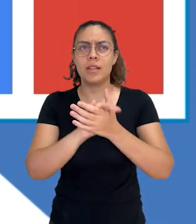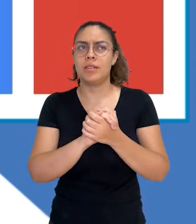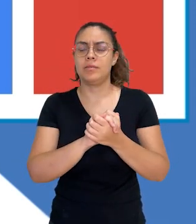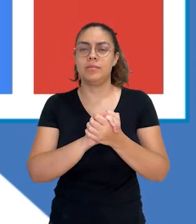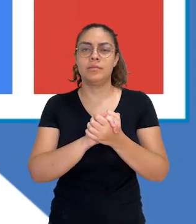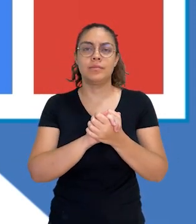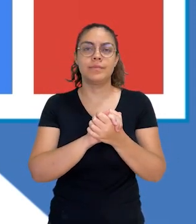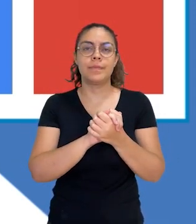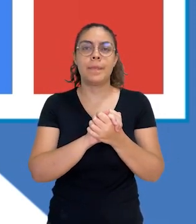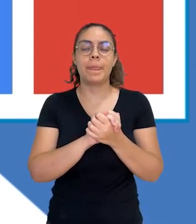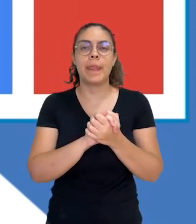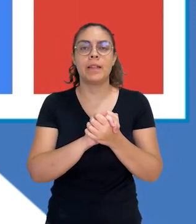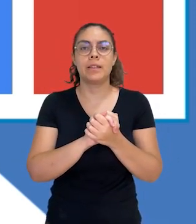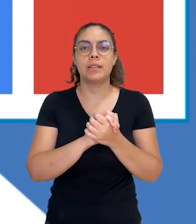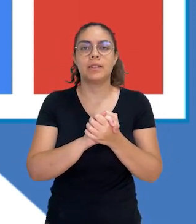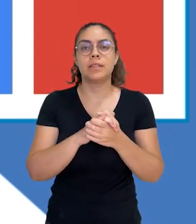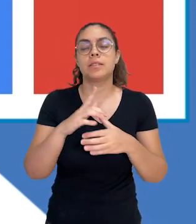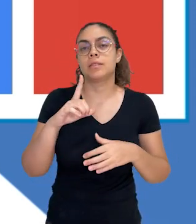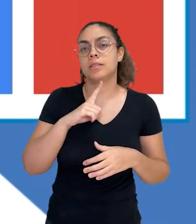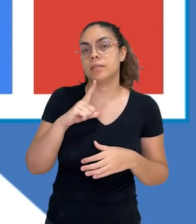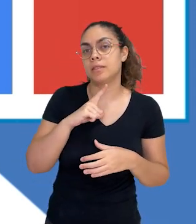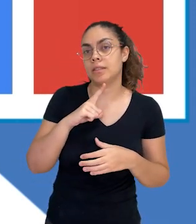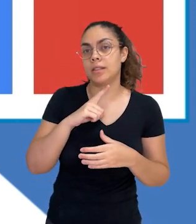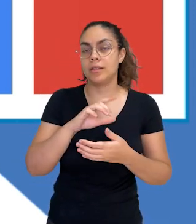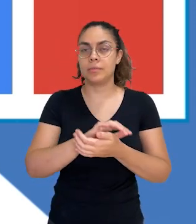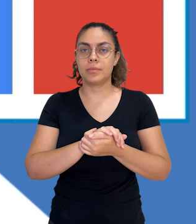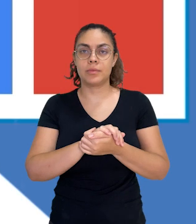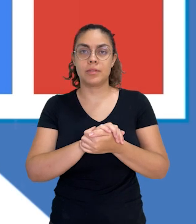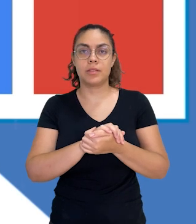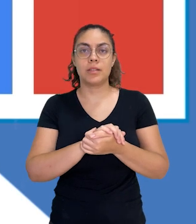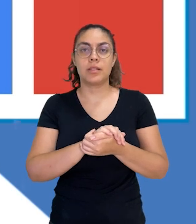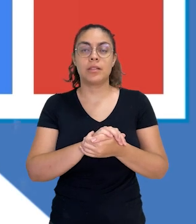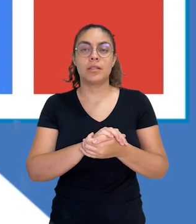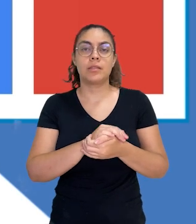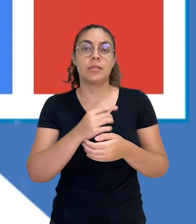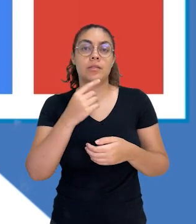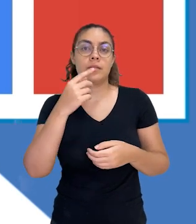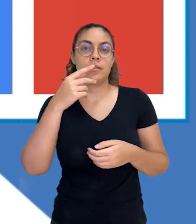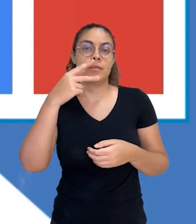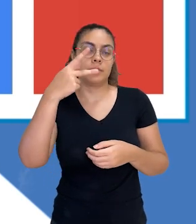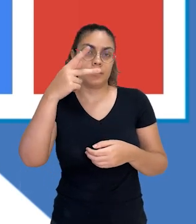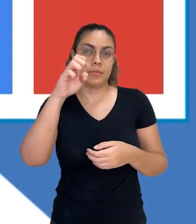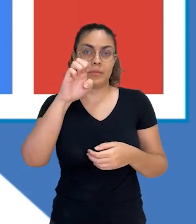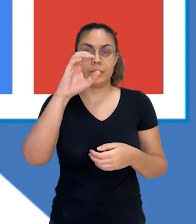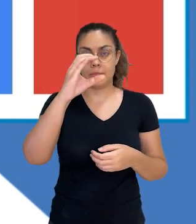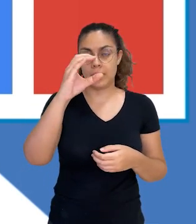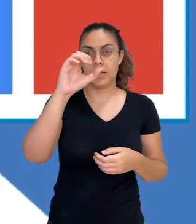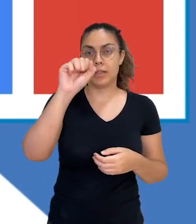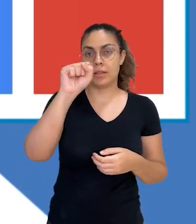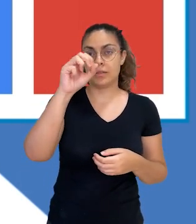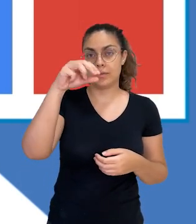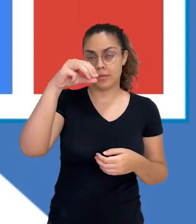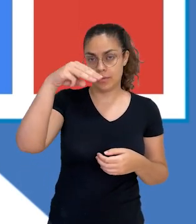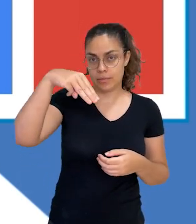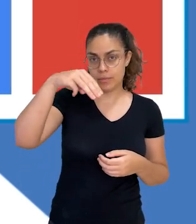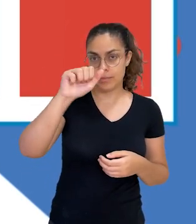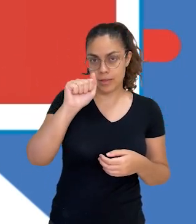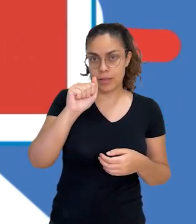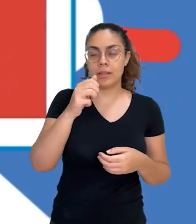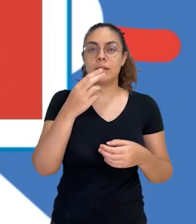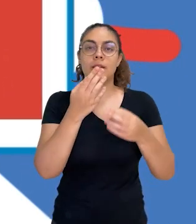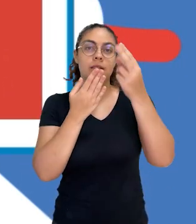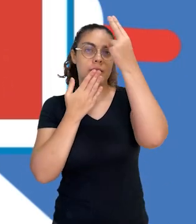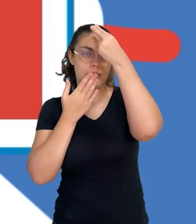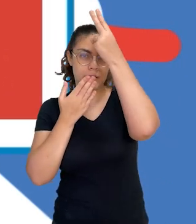coletiva, onde nós temos aquilo que a gente pode chamar de uma pexona. A pexona é povo indígena,